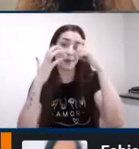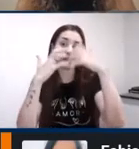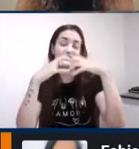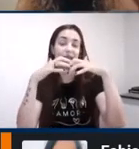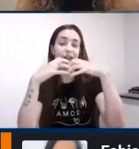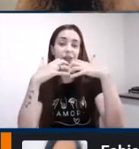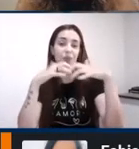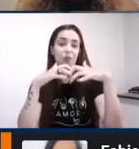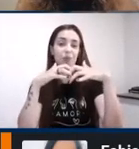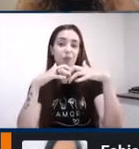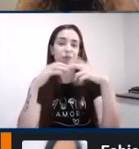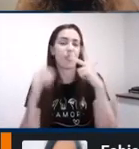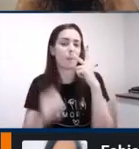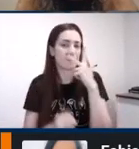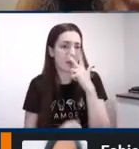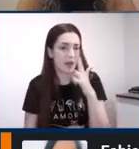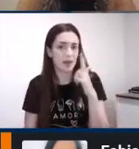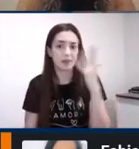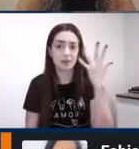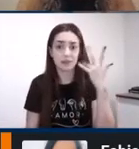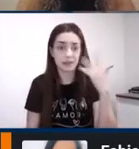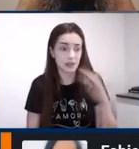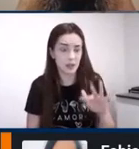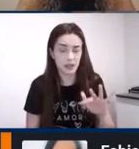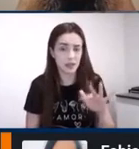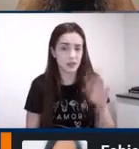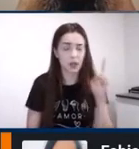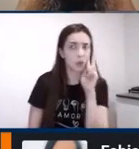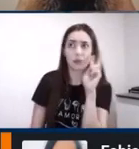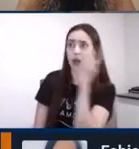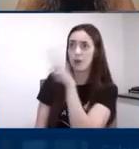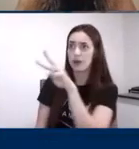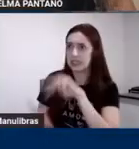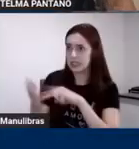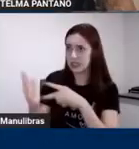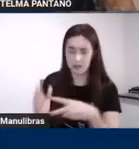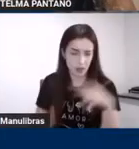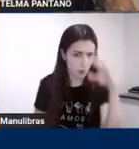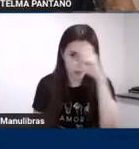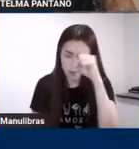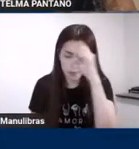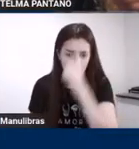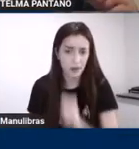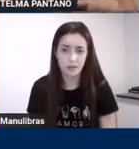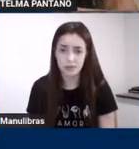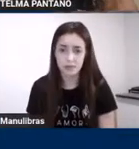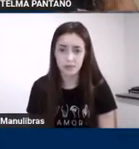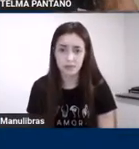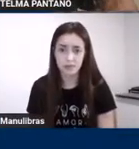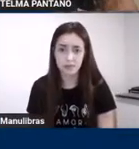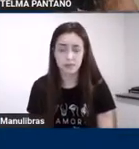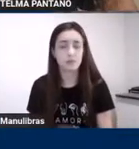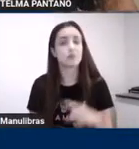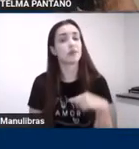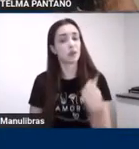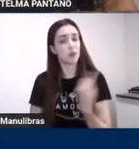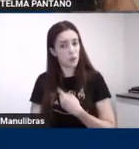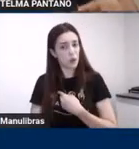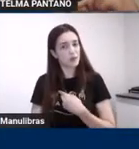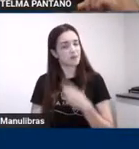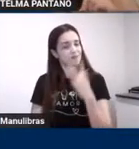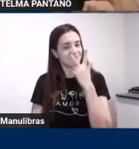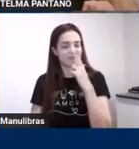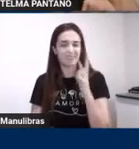se eu não estiver olhando e eu não estou atento. A gente faz essa relação de uma forma